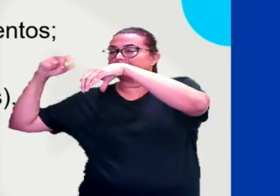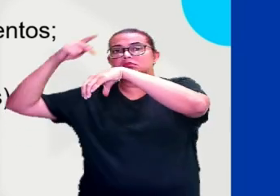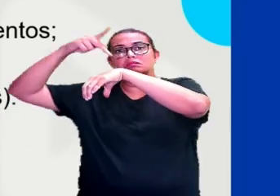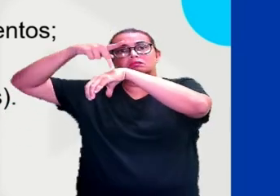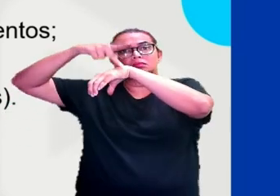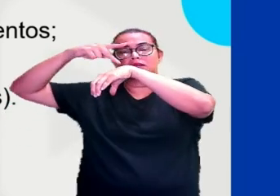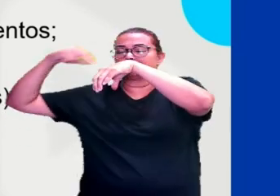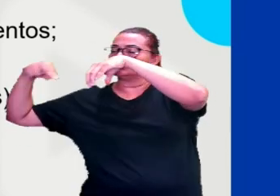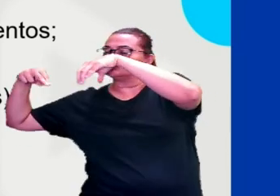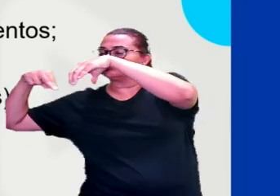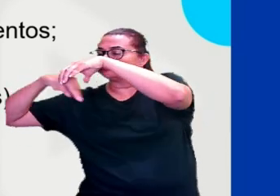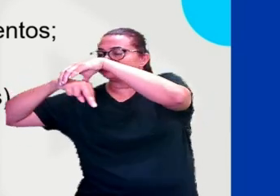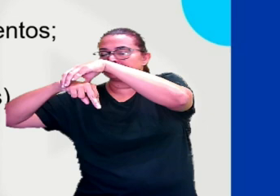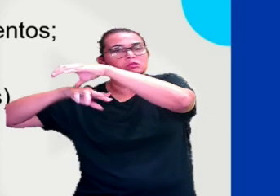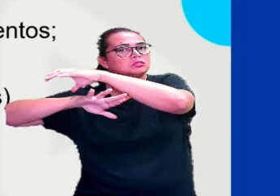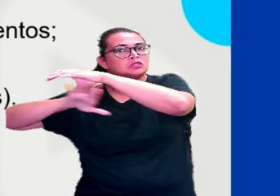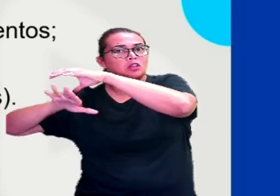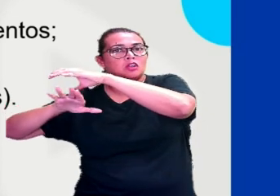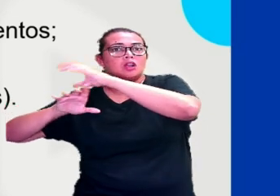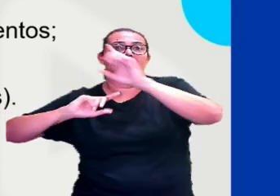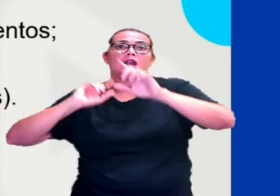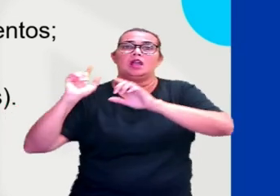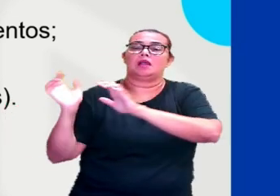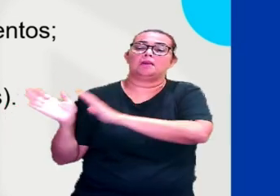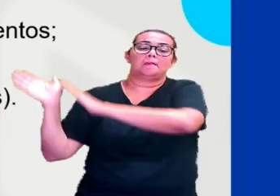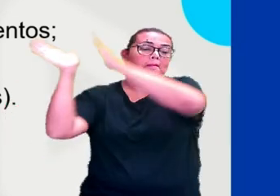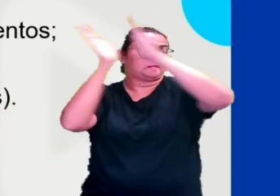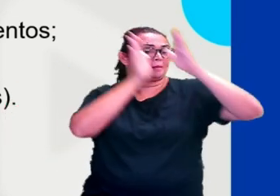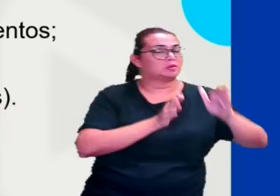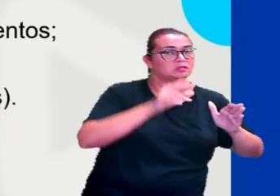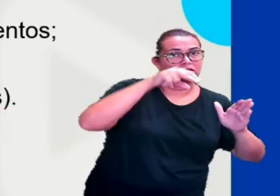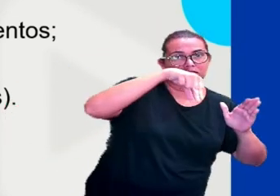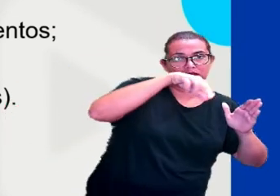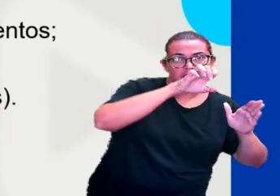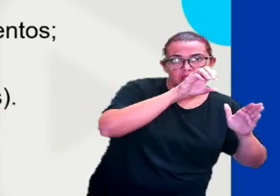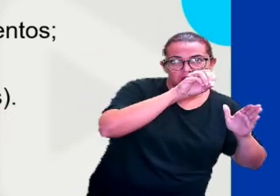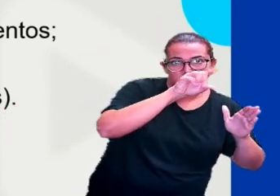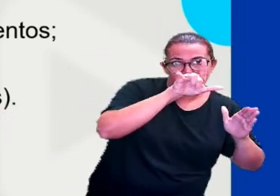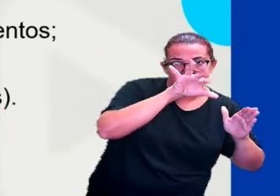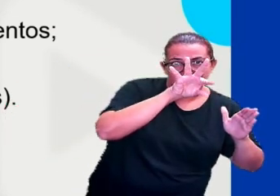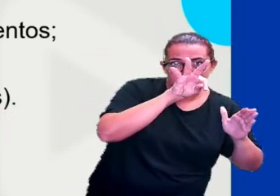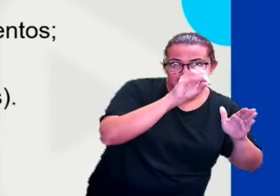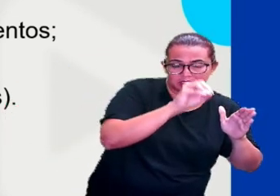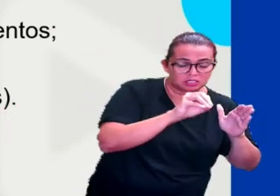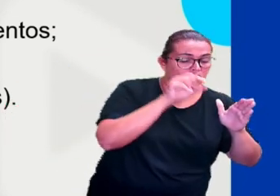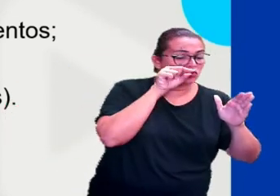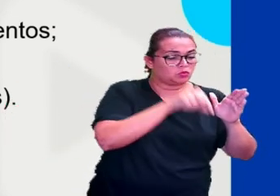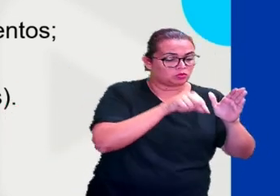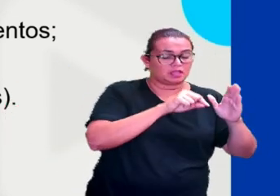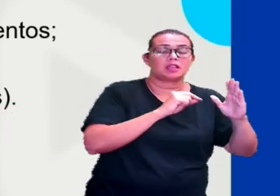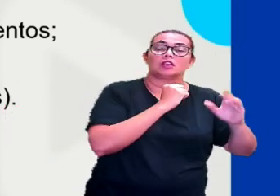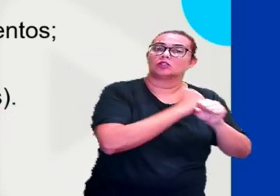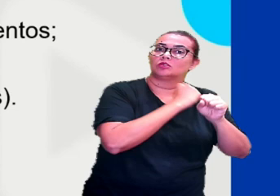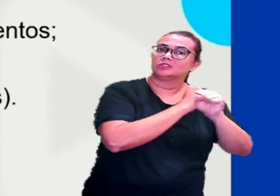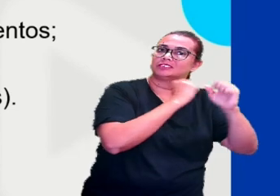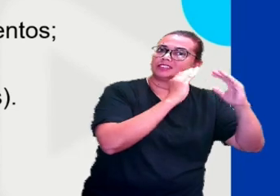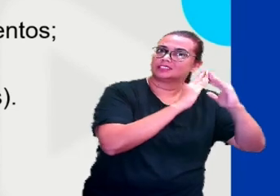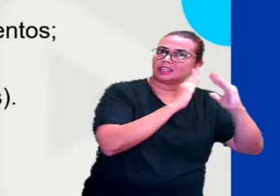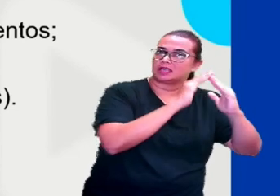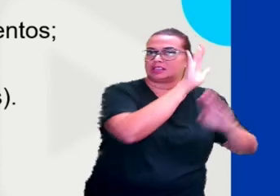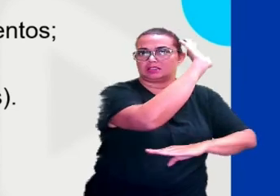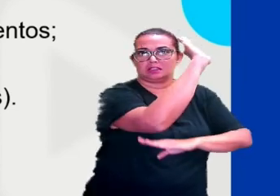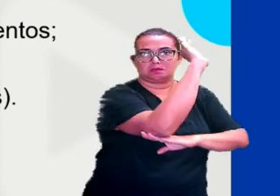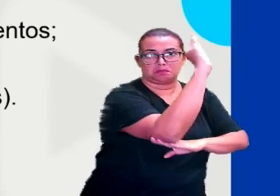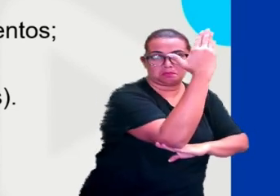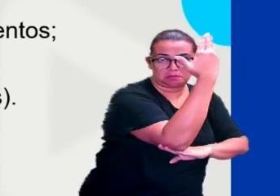inicialmente de madeira, de pedra, de barro e de folhagem. Então, a gente tem também a criação de objetos de,